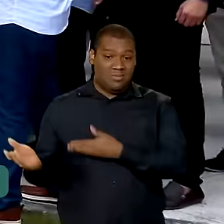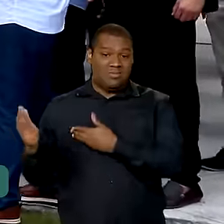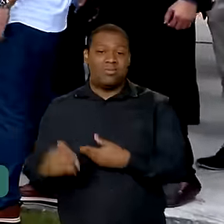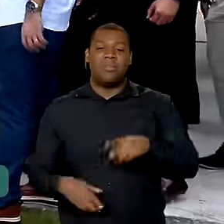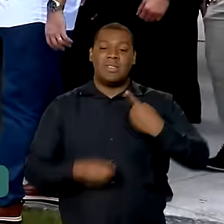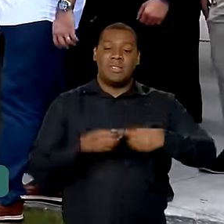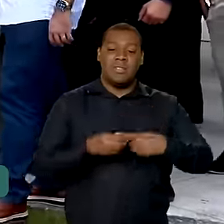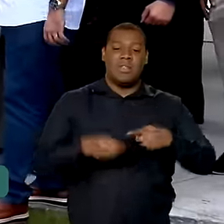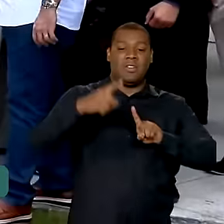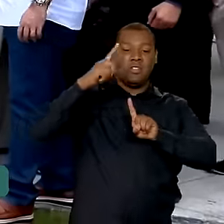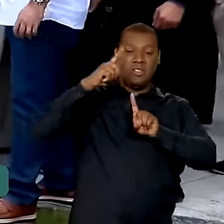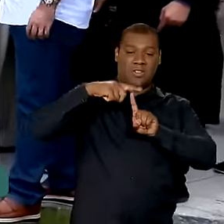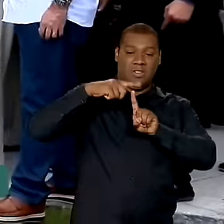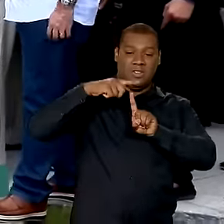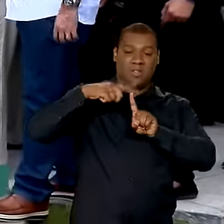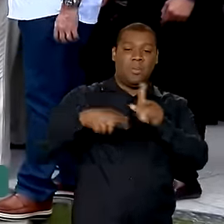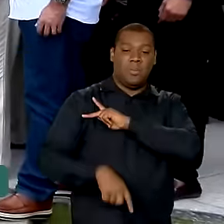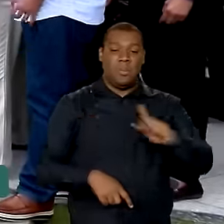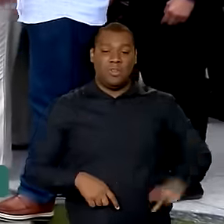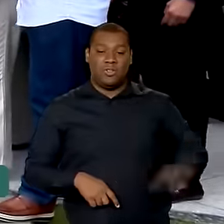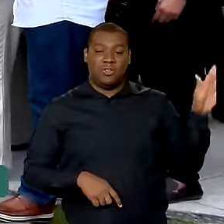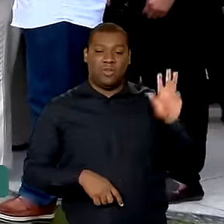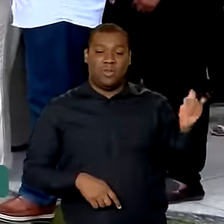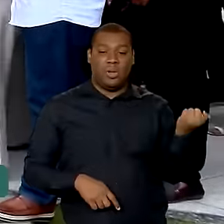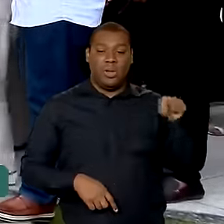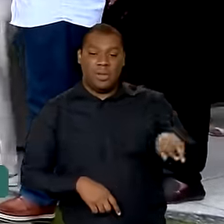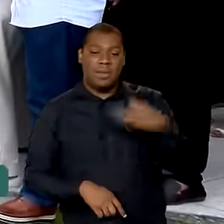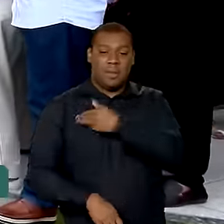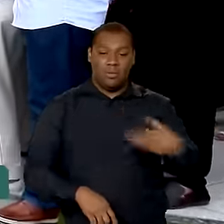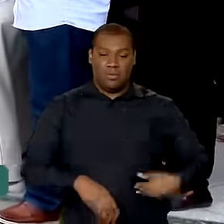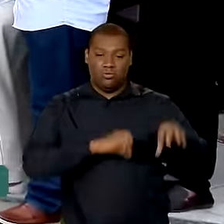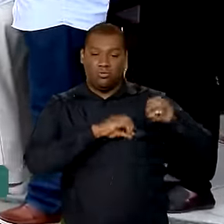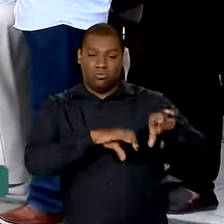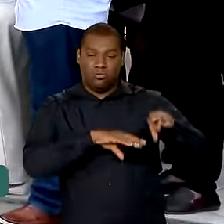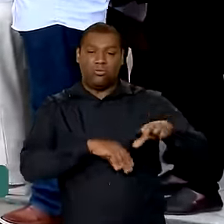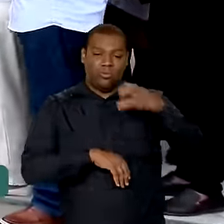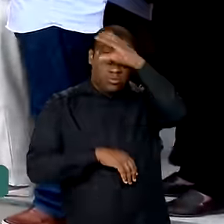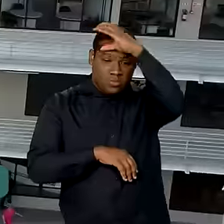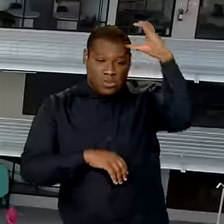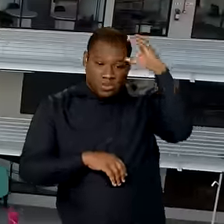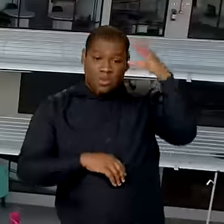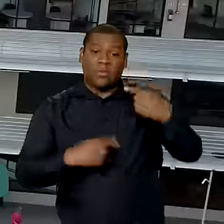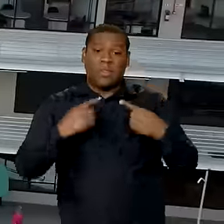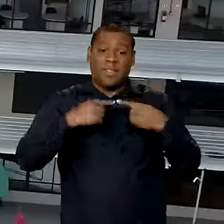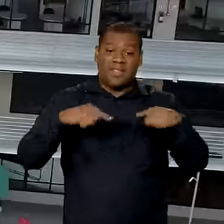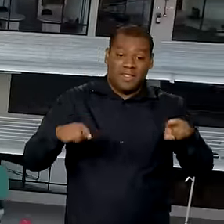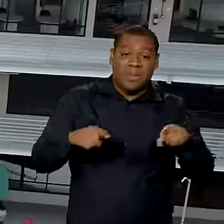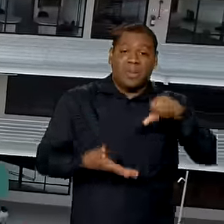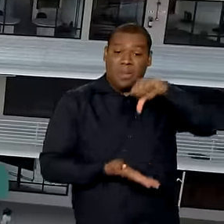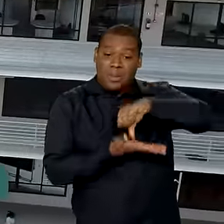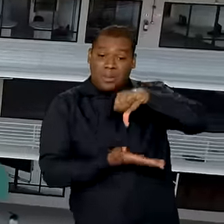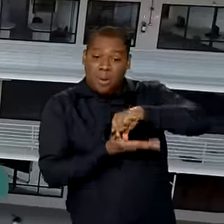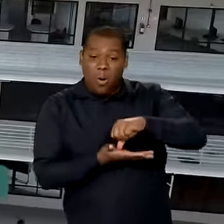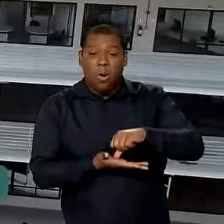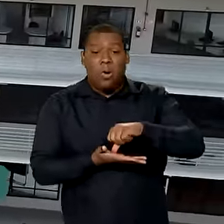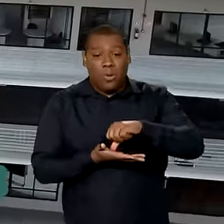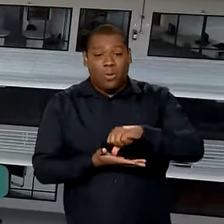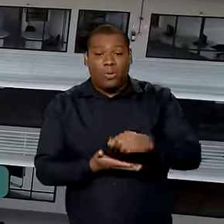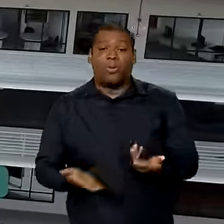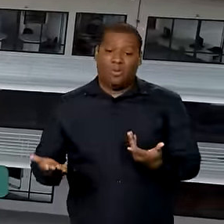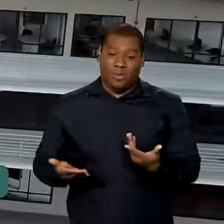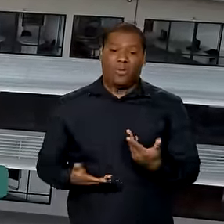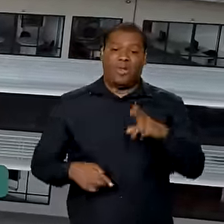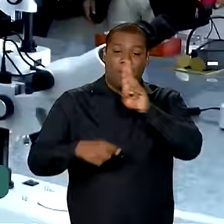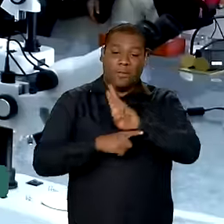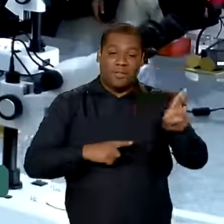Teixeira de Freitas, Lula e o ministro da Educação, Camilo Santana, também inauguraram o campus Paulo Freire da Universidade Federal do